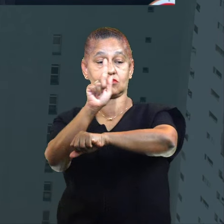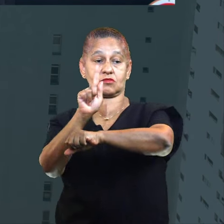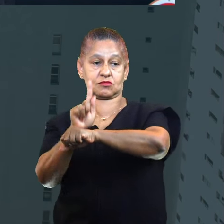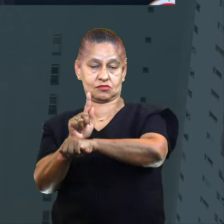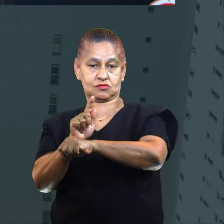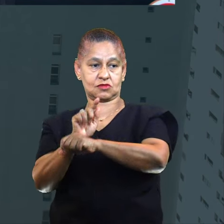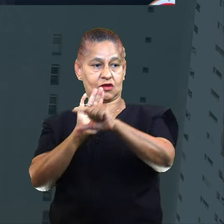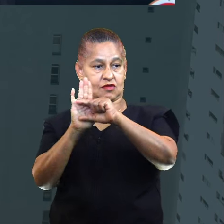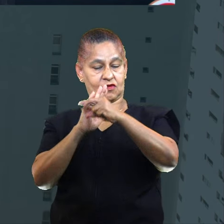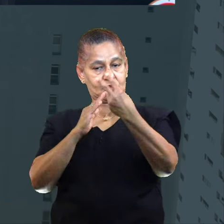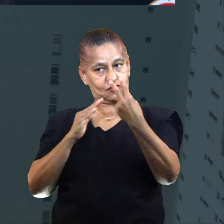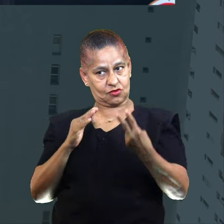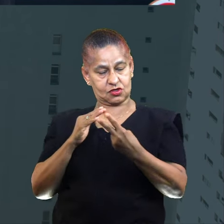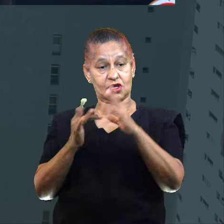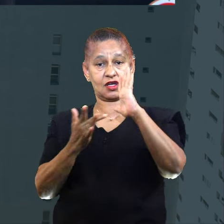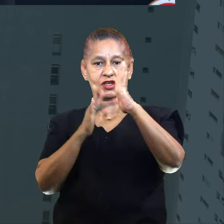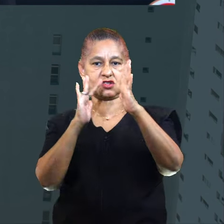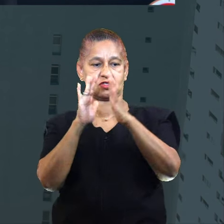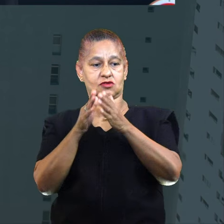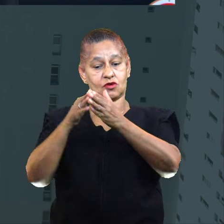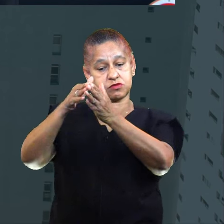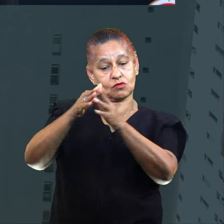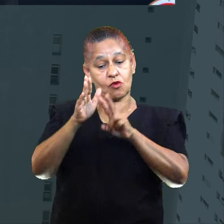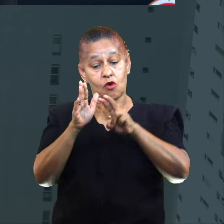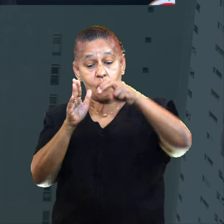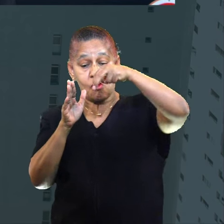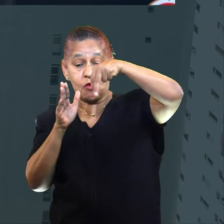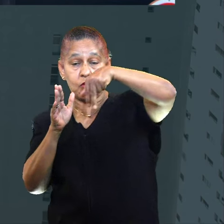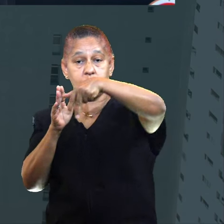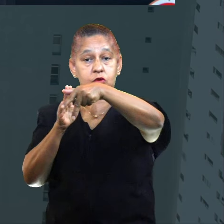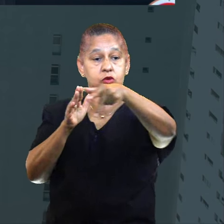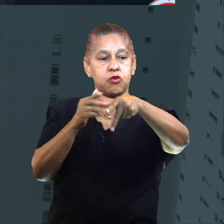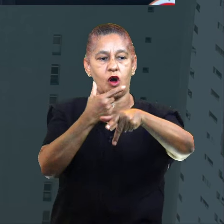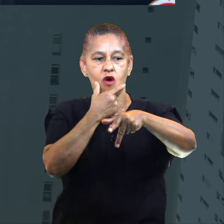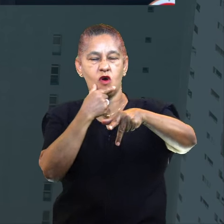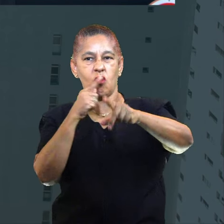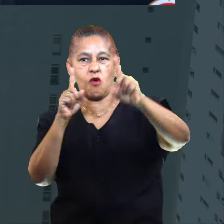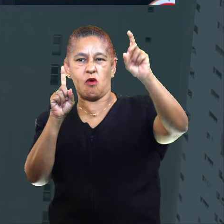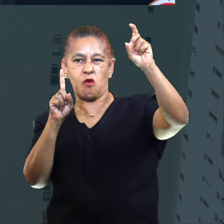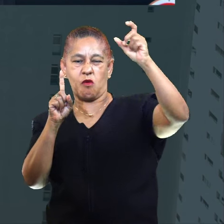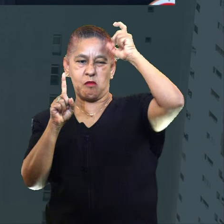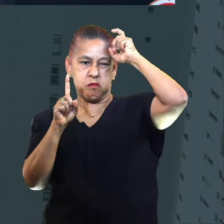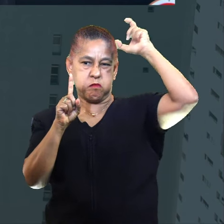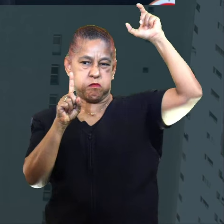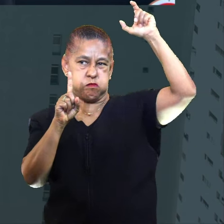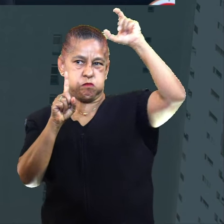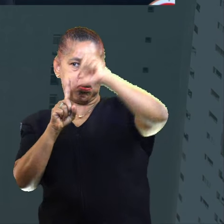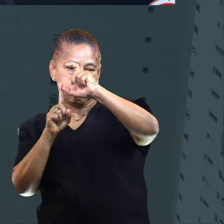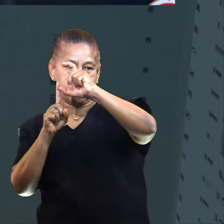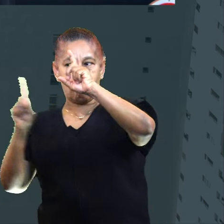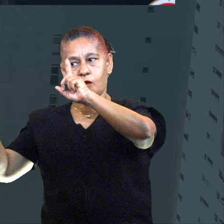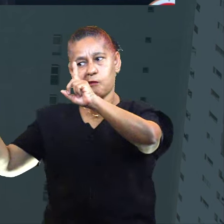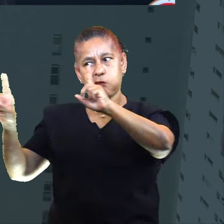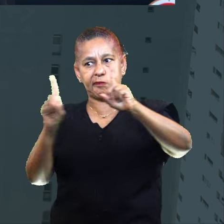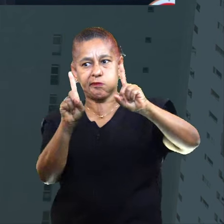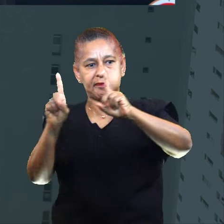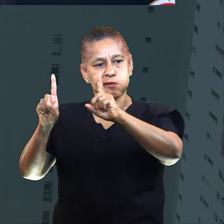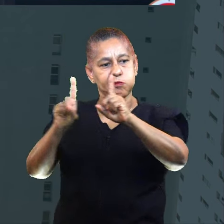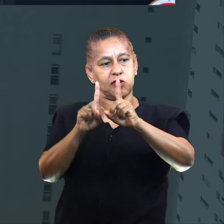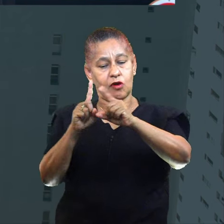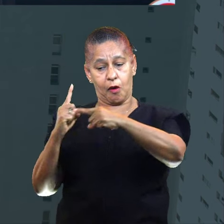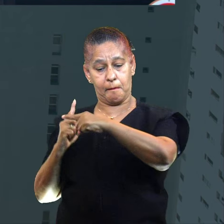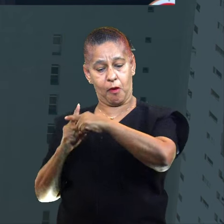Verso 2, quando Jesus desembarcou, um homem com espírito imundo veio dos